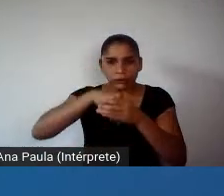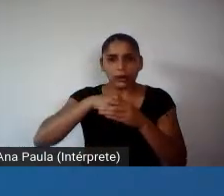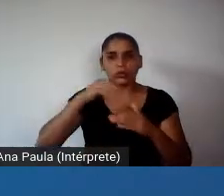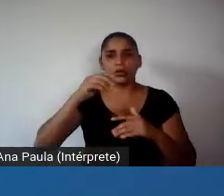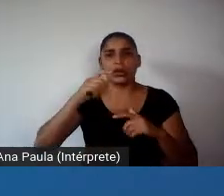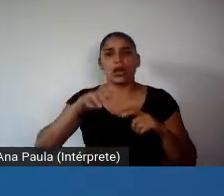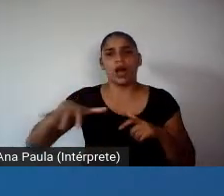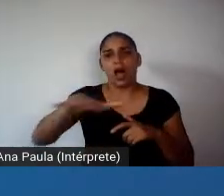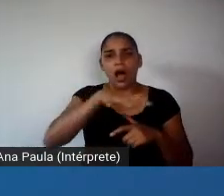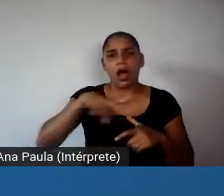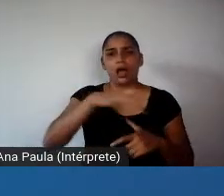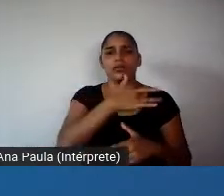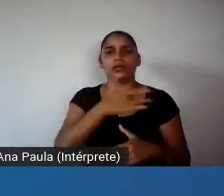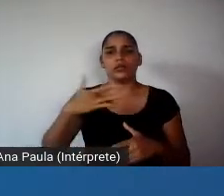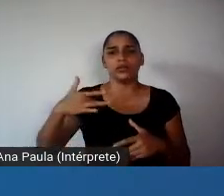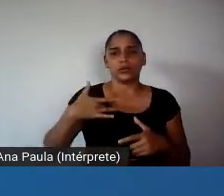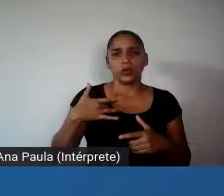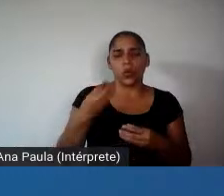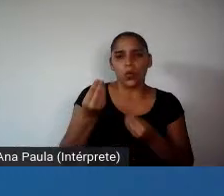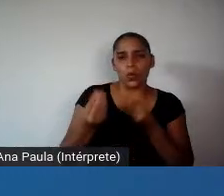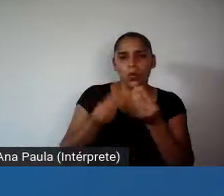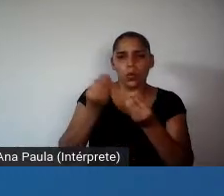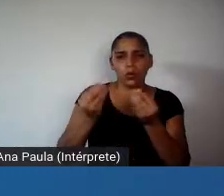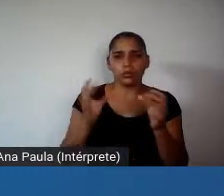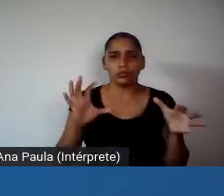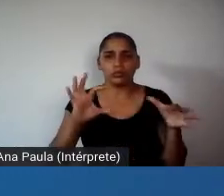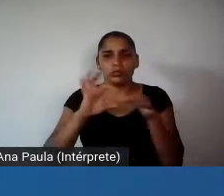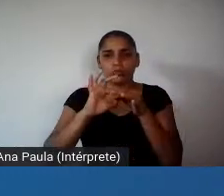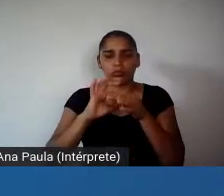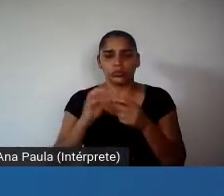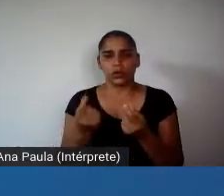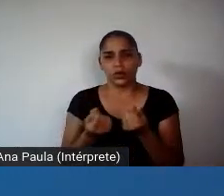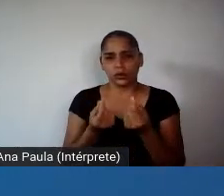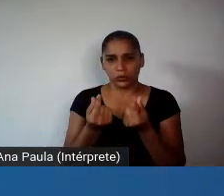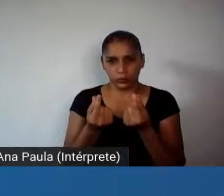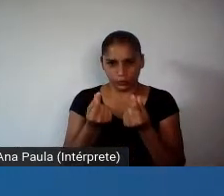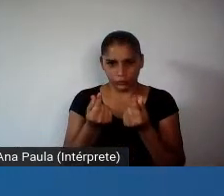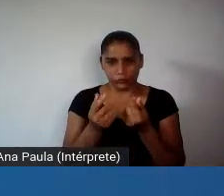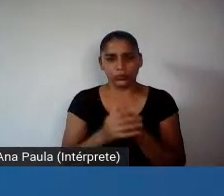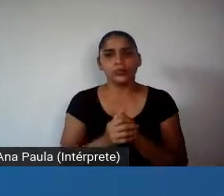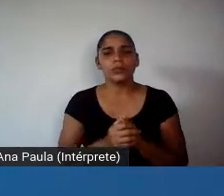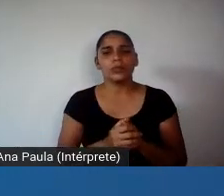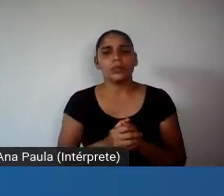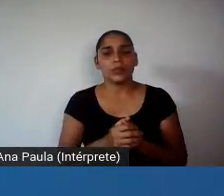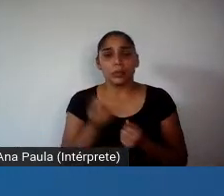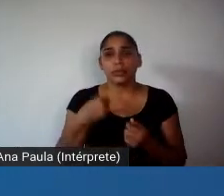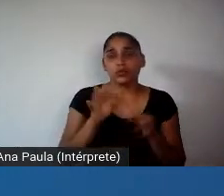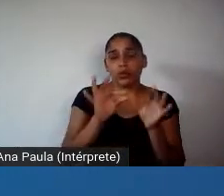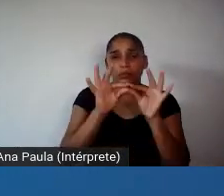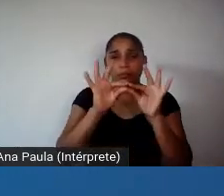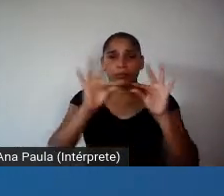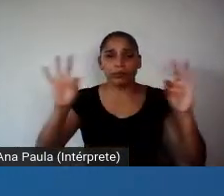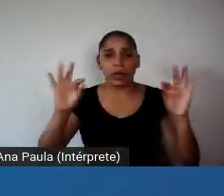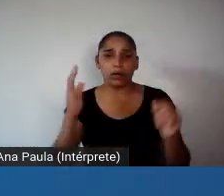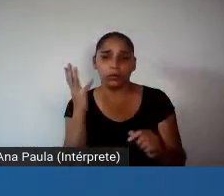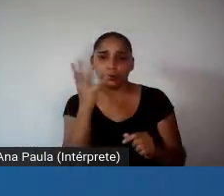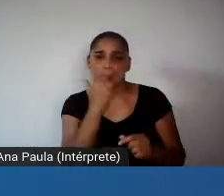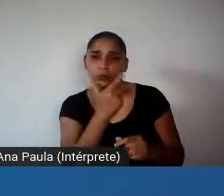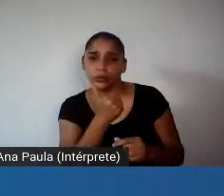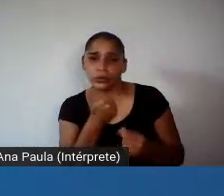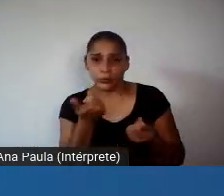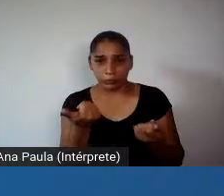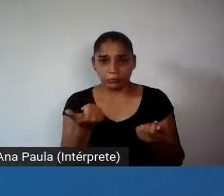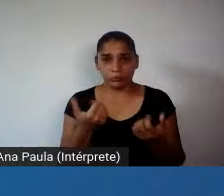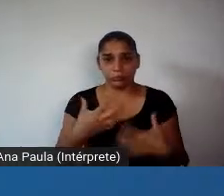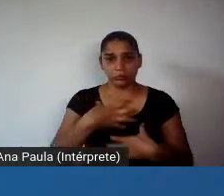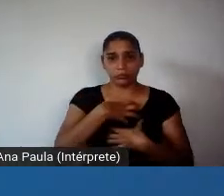a dinâmica capitalista. Ao invés de ser apenas uma frase de efeito, uma frase bonita, né, eu acho